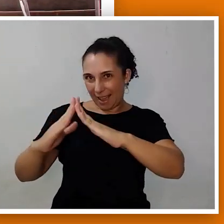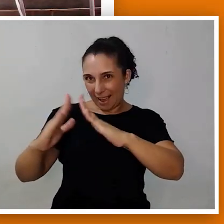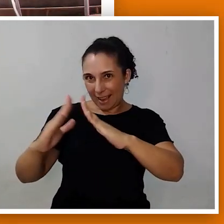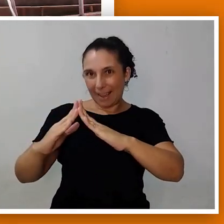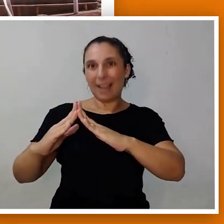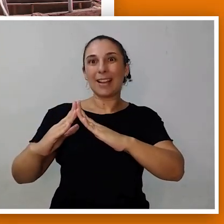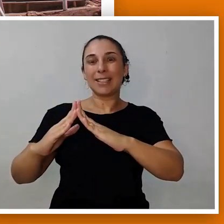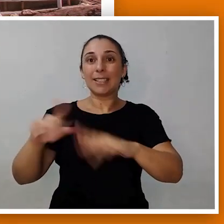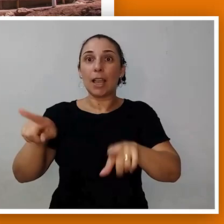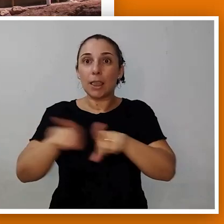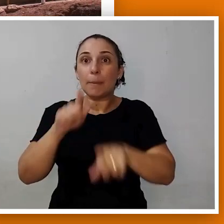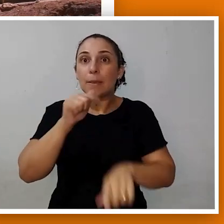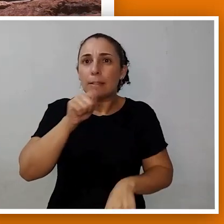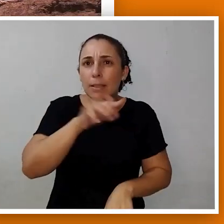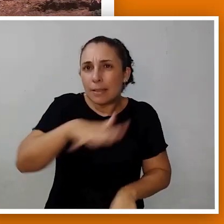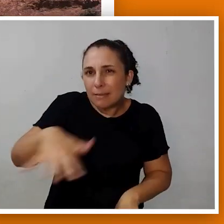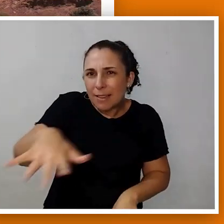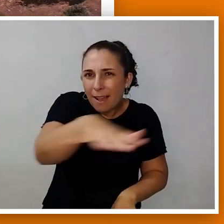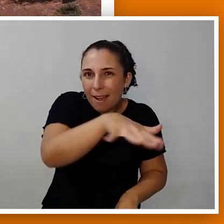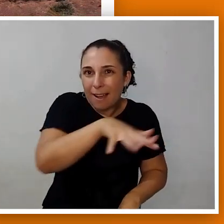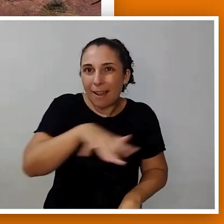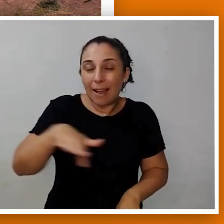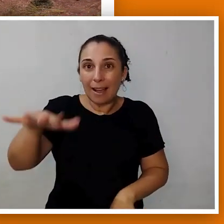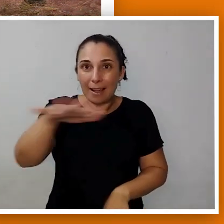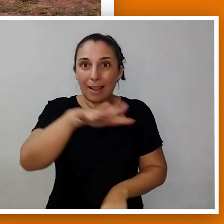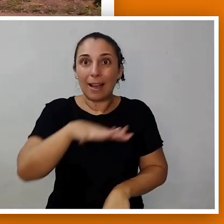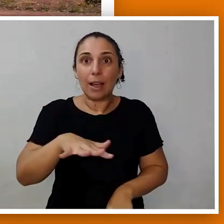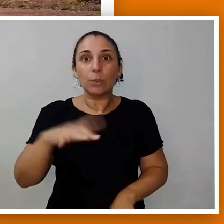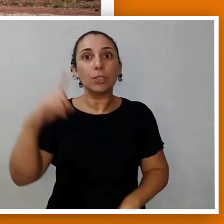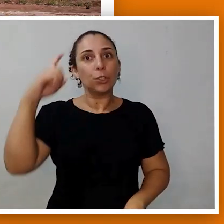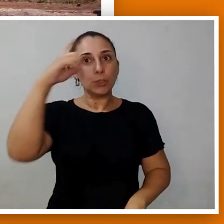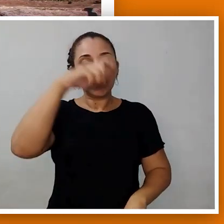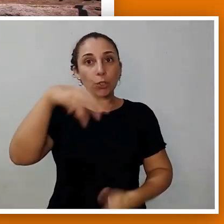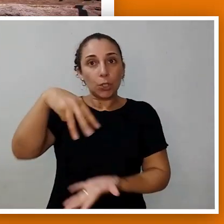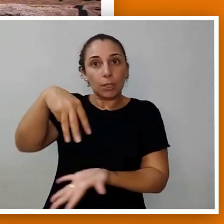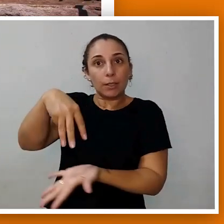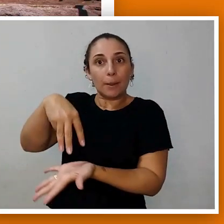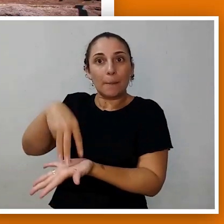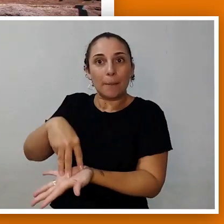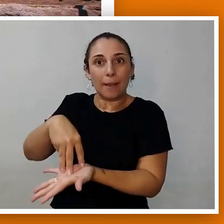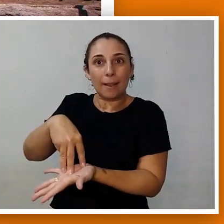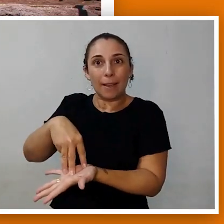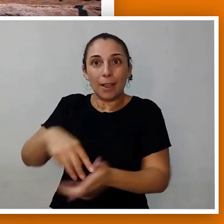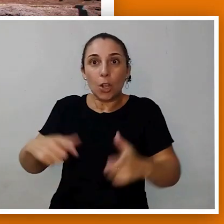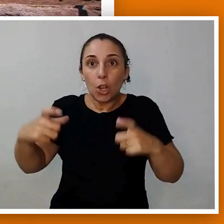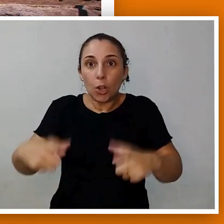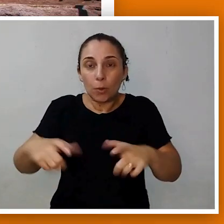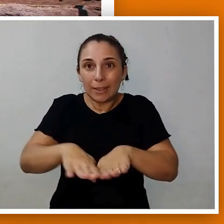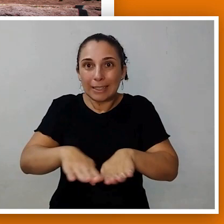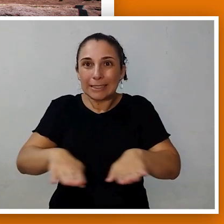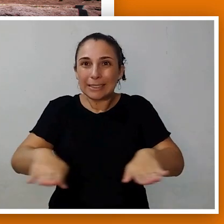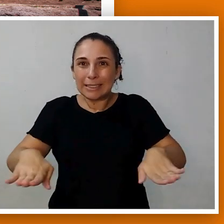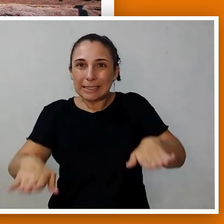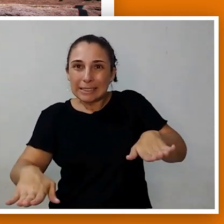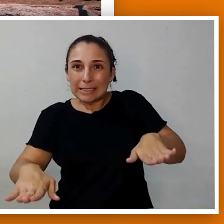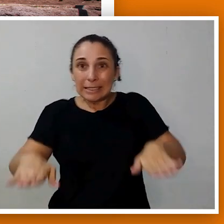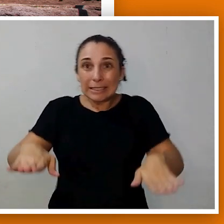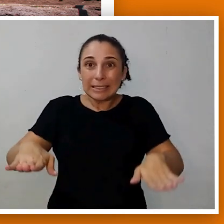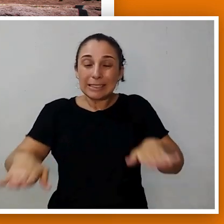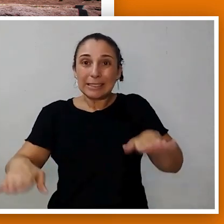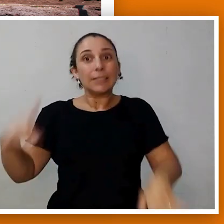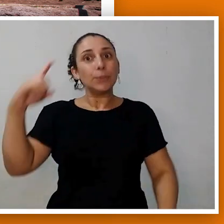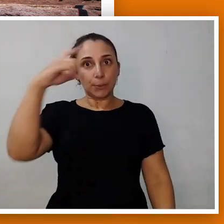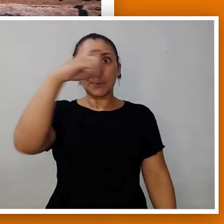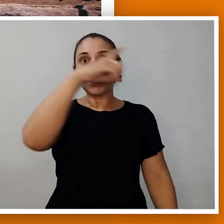direito e pegando essa piscina natural de água vulcânica, eu tive que apoiar o tripé num ponto que o